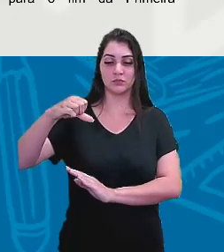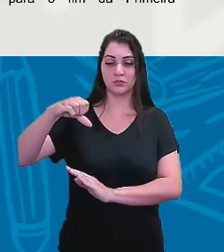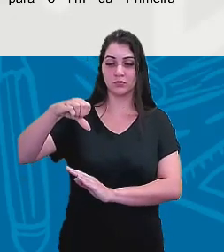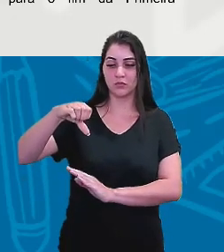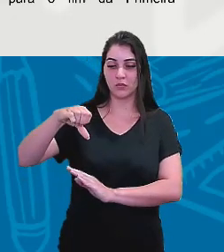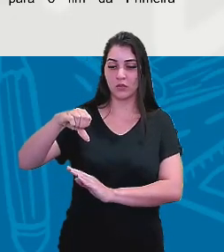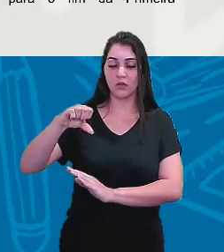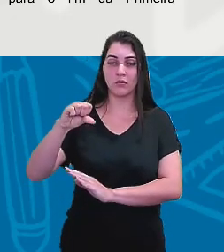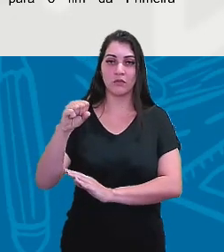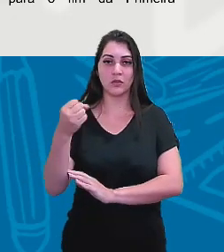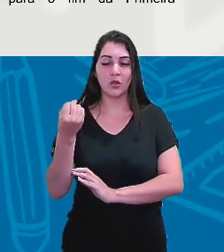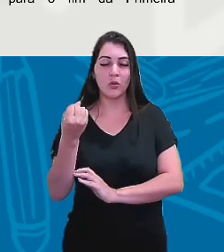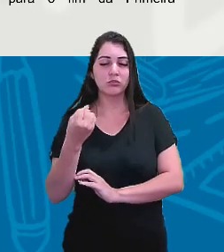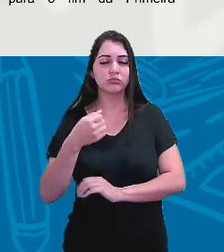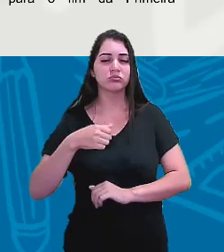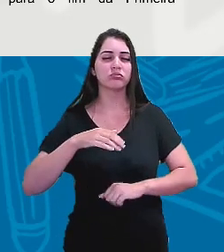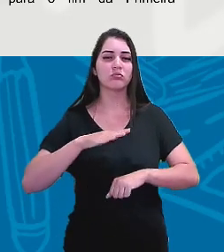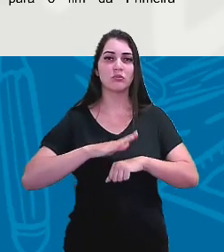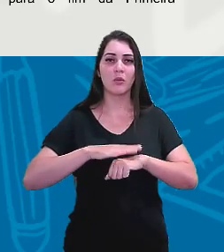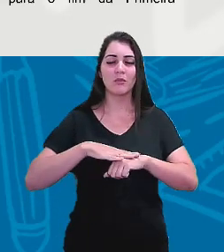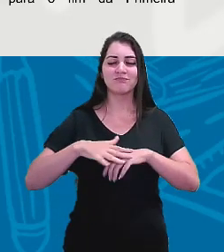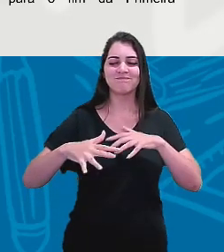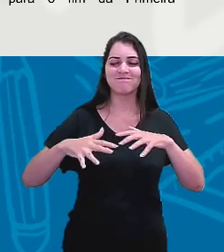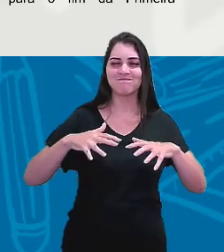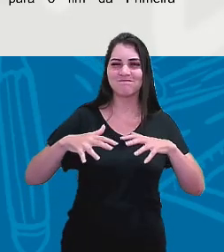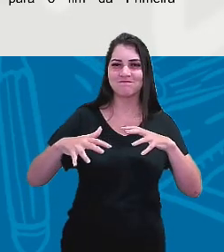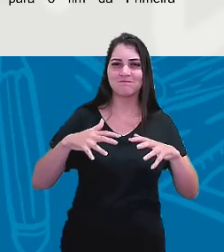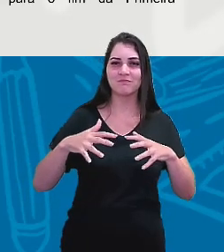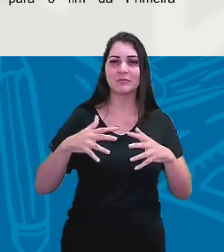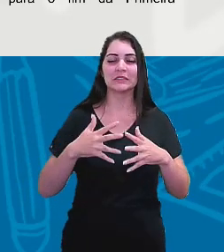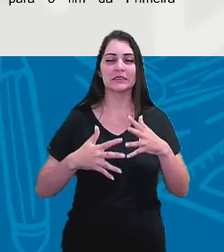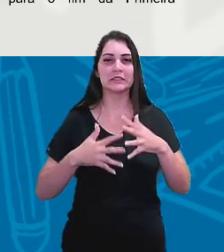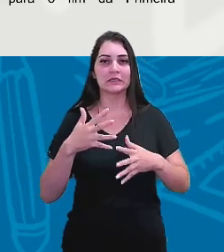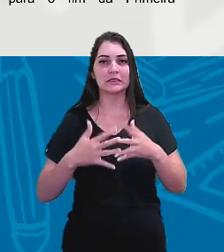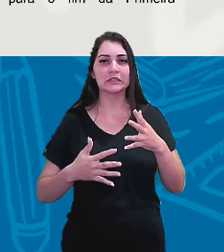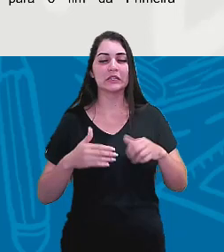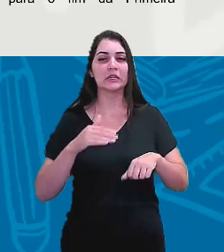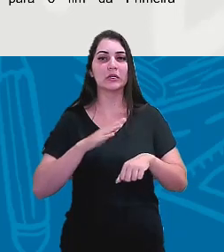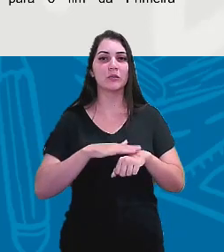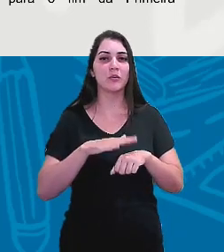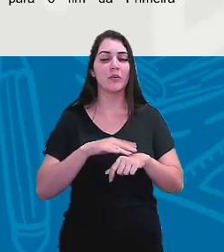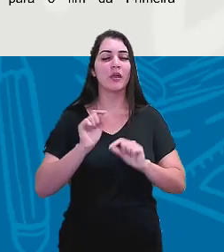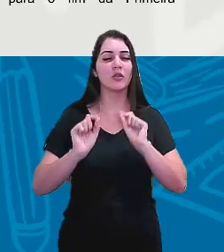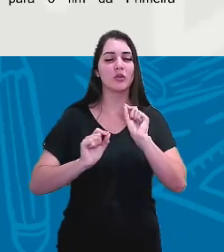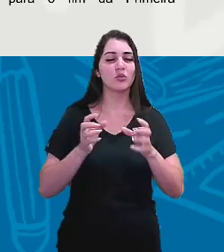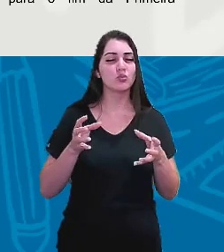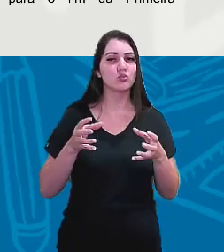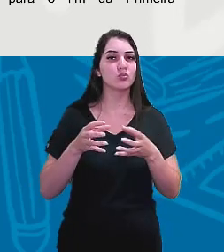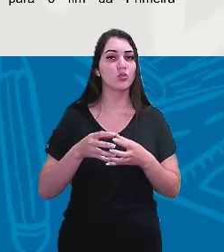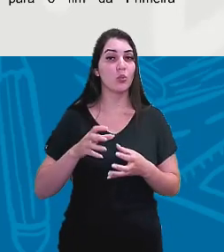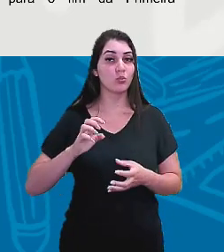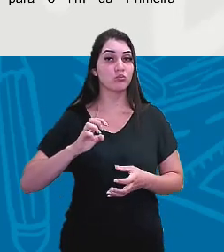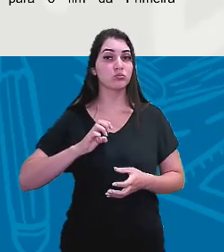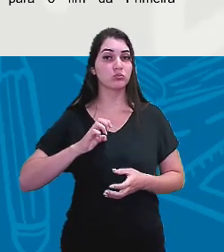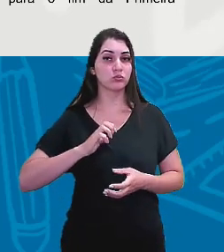conturbado. É um período em que as elites que